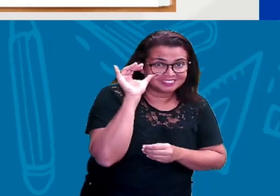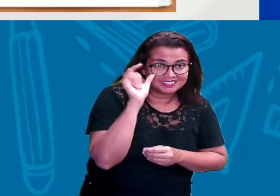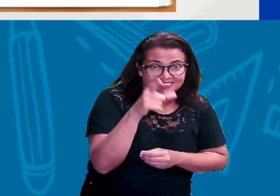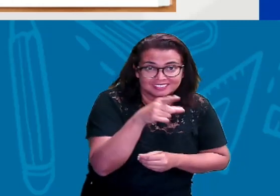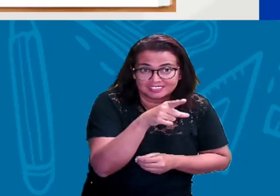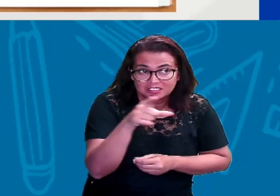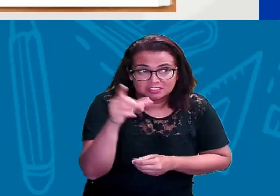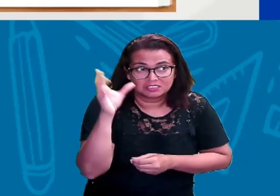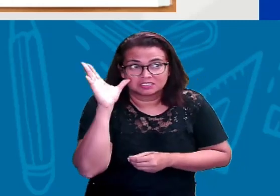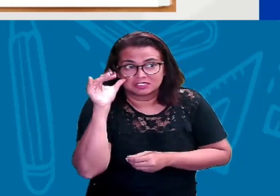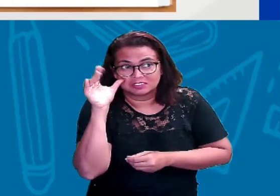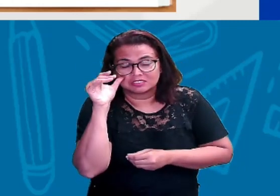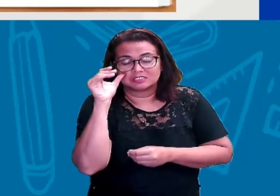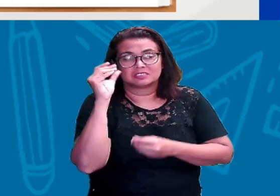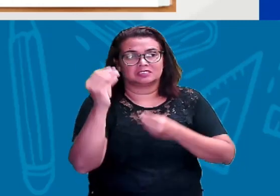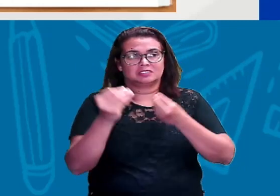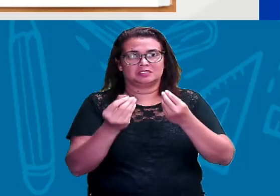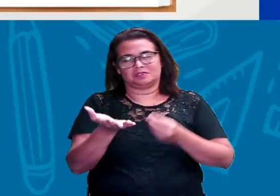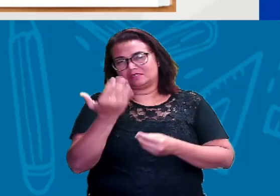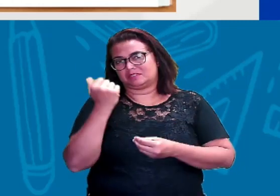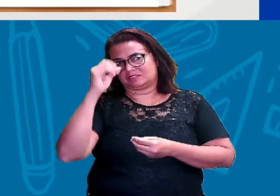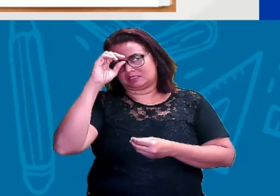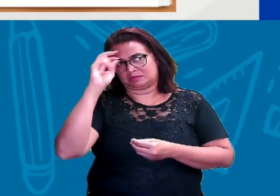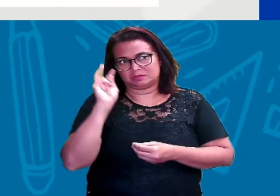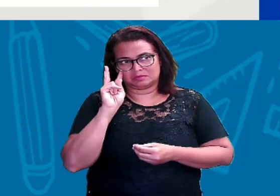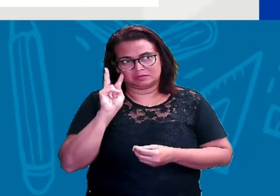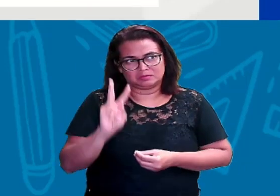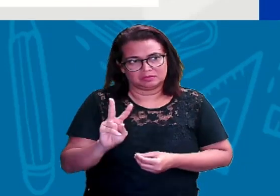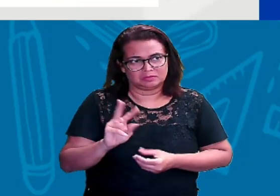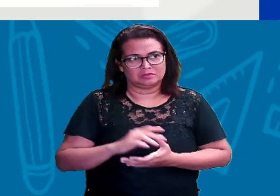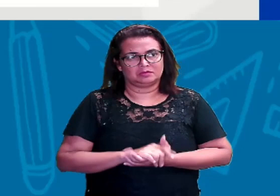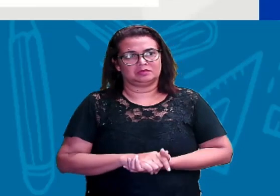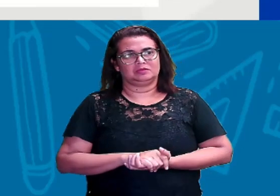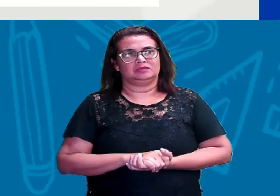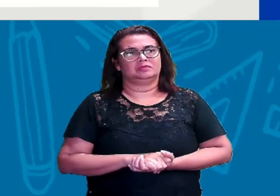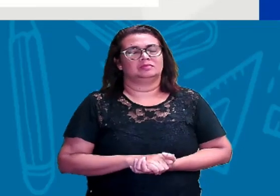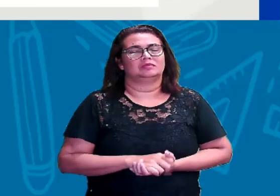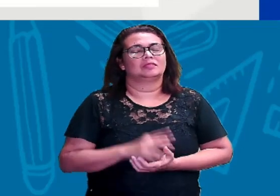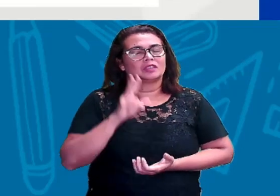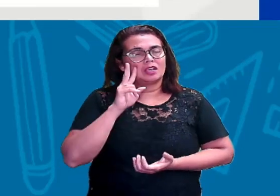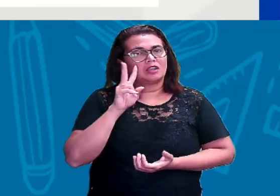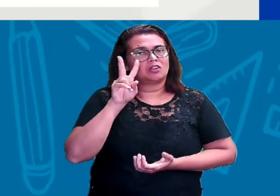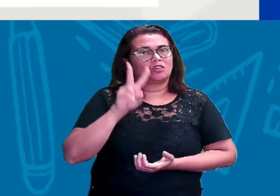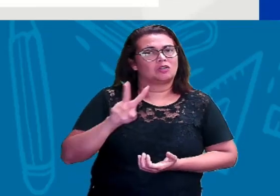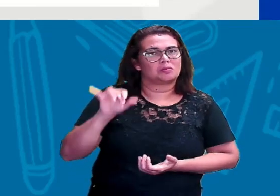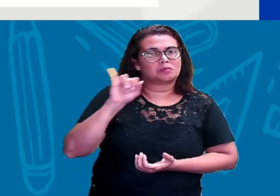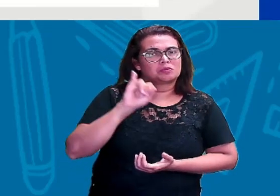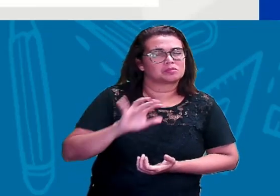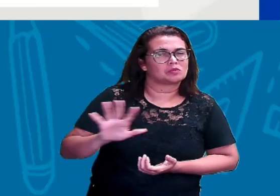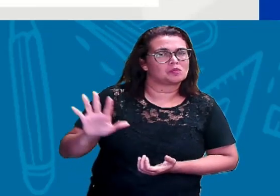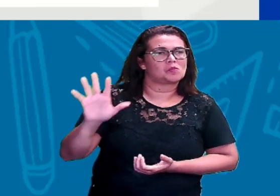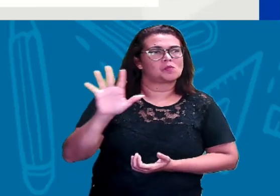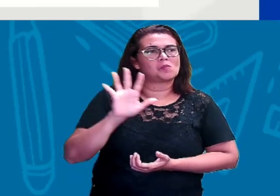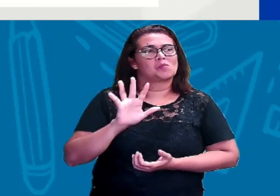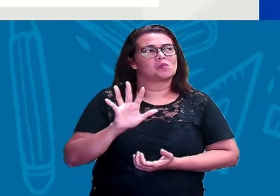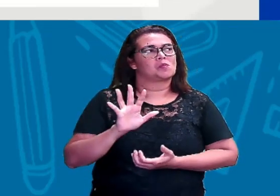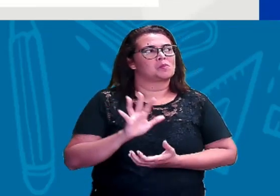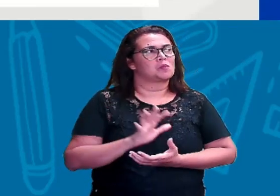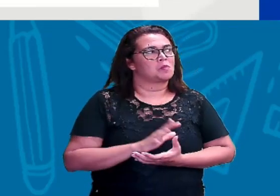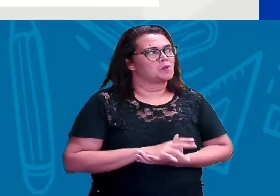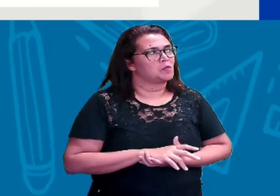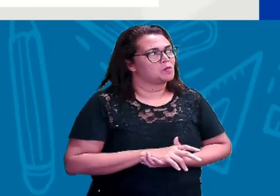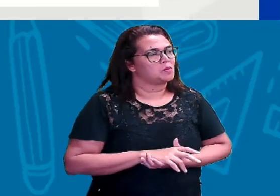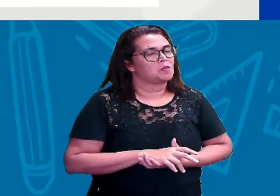gente. Como era esse alfabeto? Vamos conhecê-lo? Bom, dá uma olhadinha aí nessa imagem, porque essa imagem está